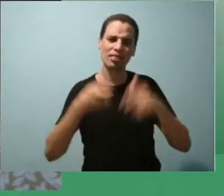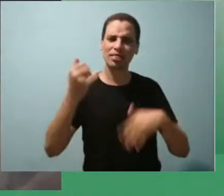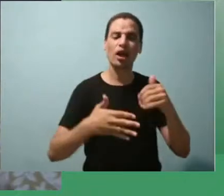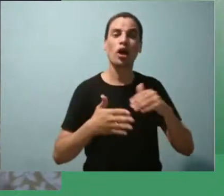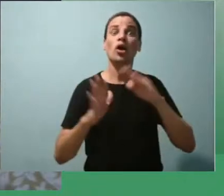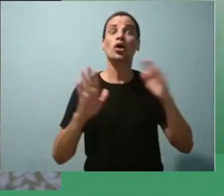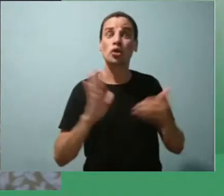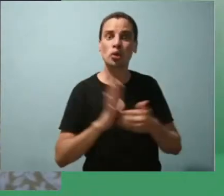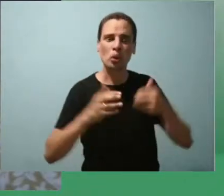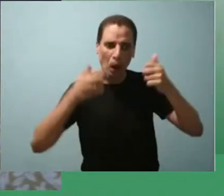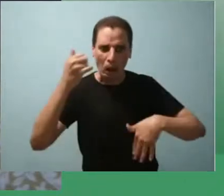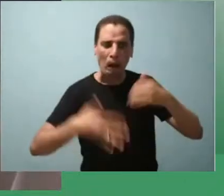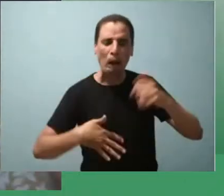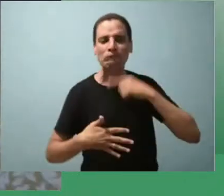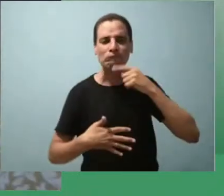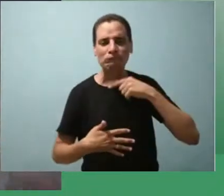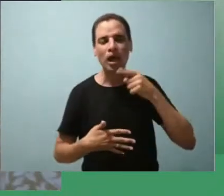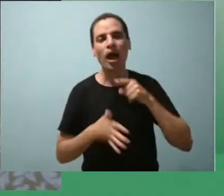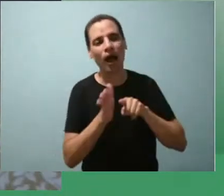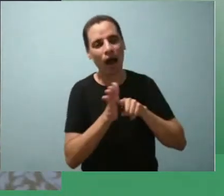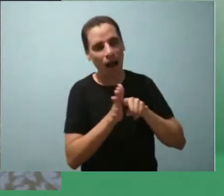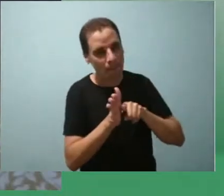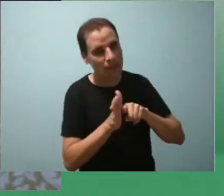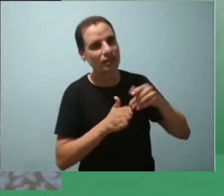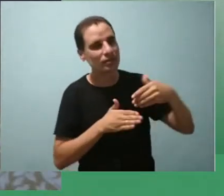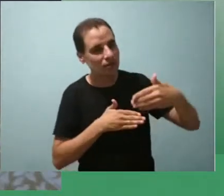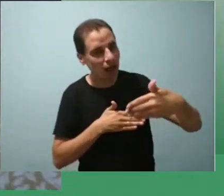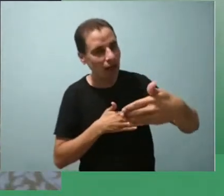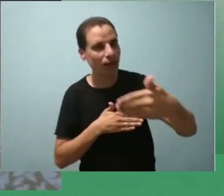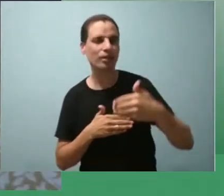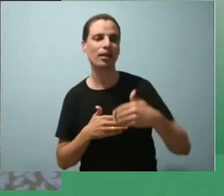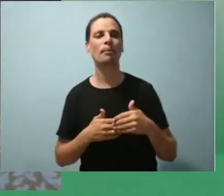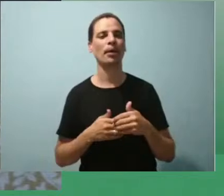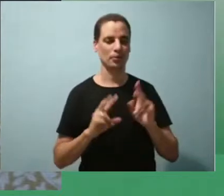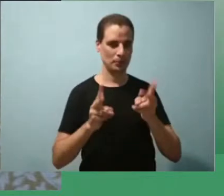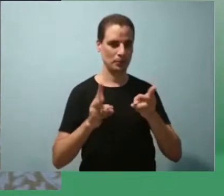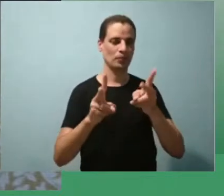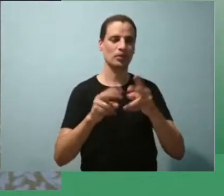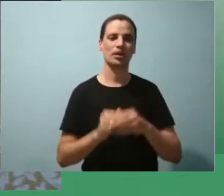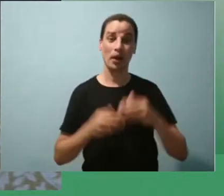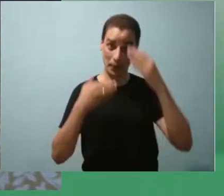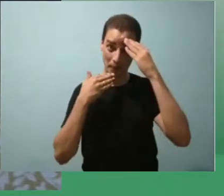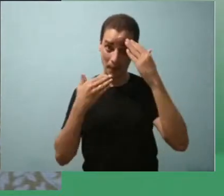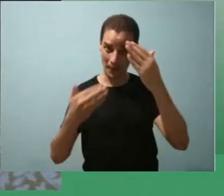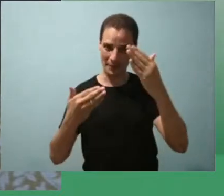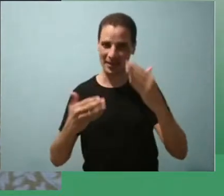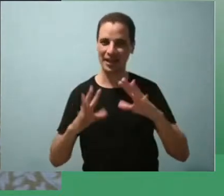tudo e a pesquisa ainda está em andamento pessoal muito obrigada